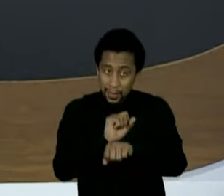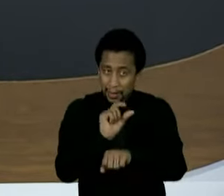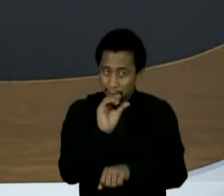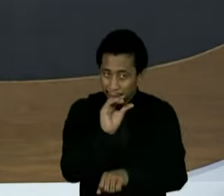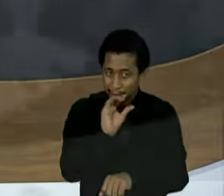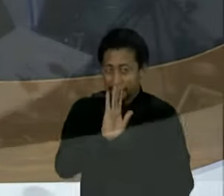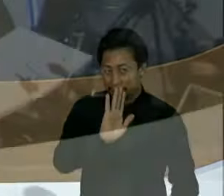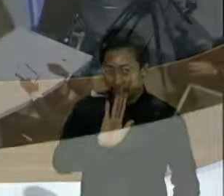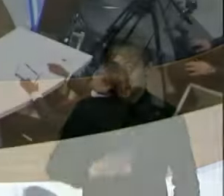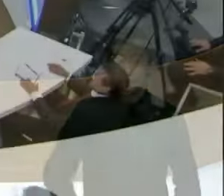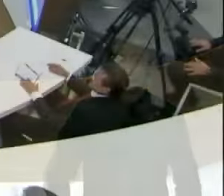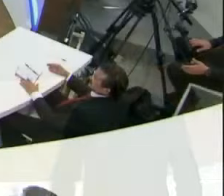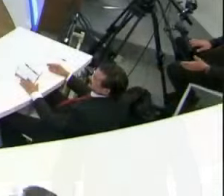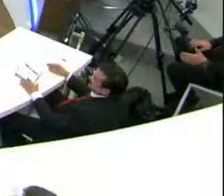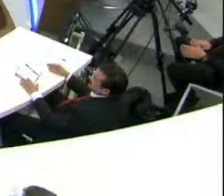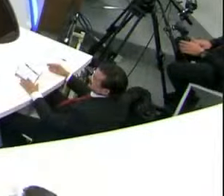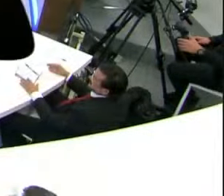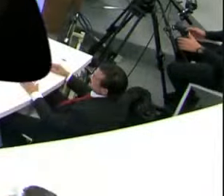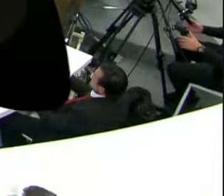daí.